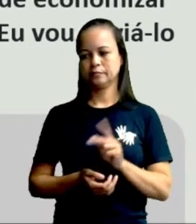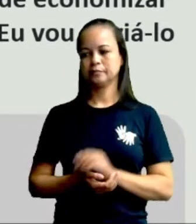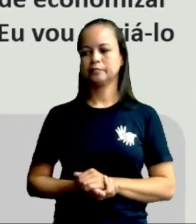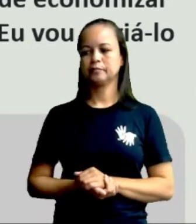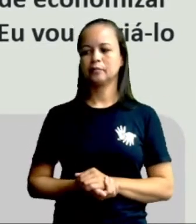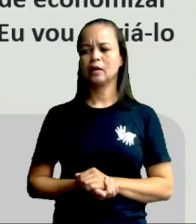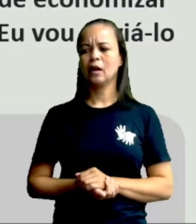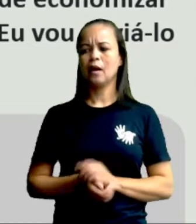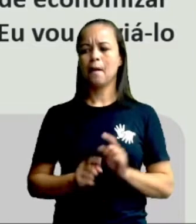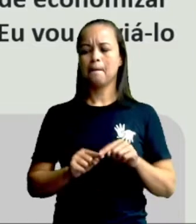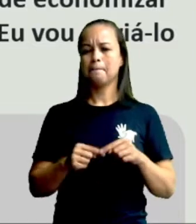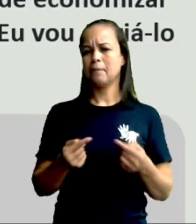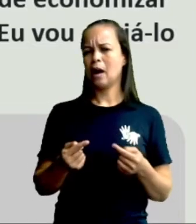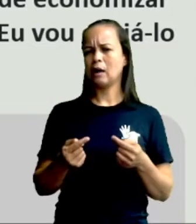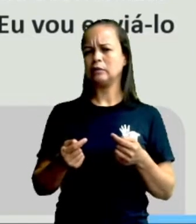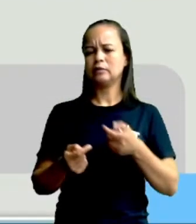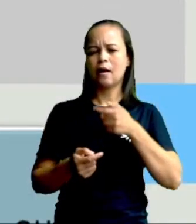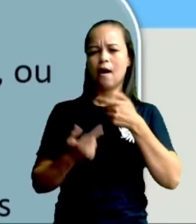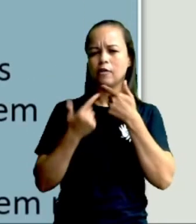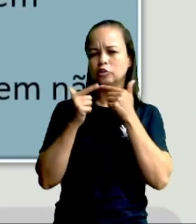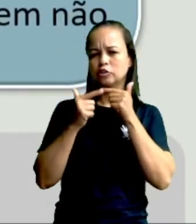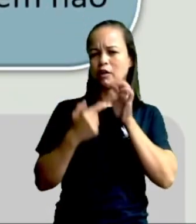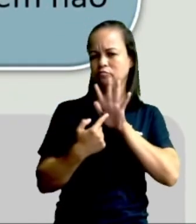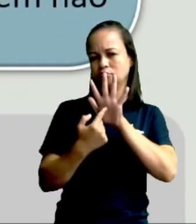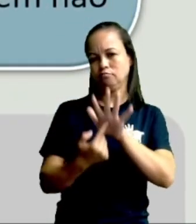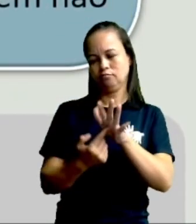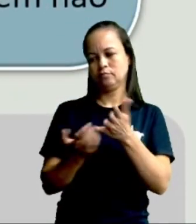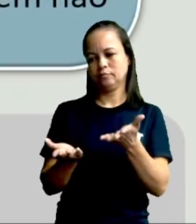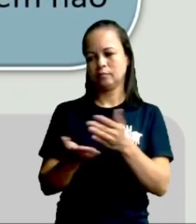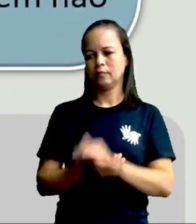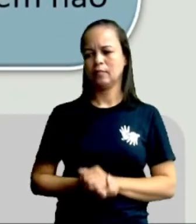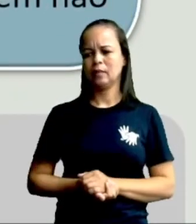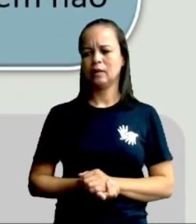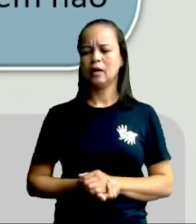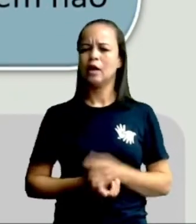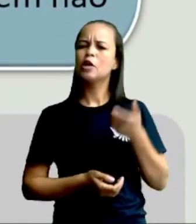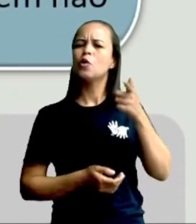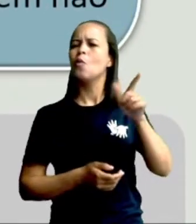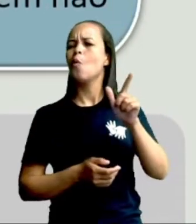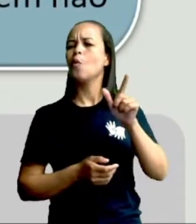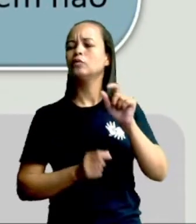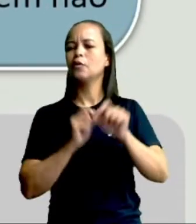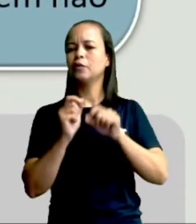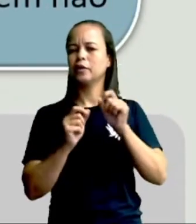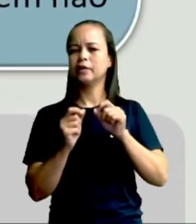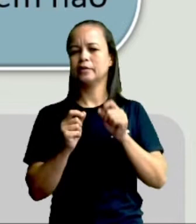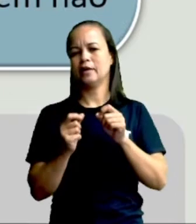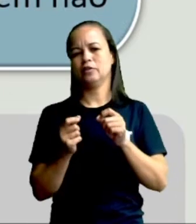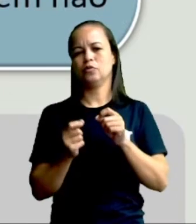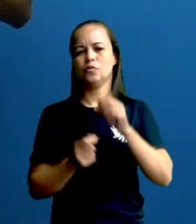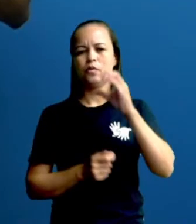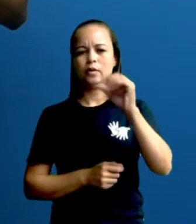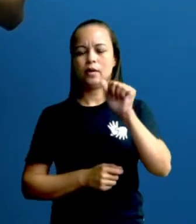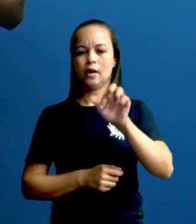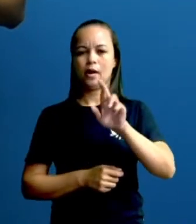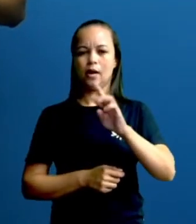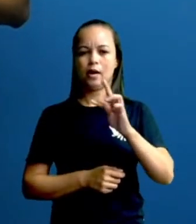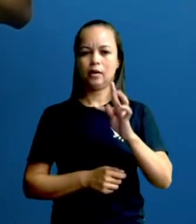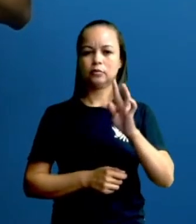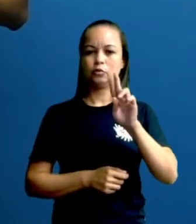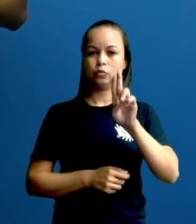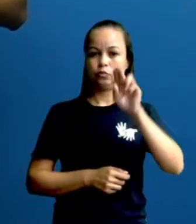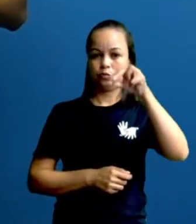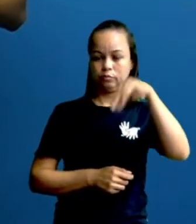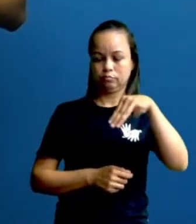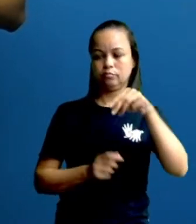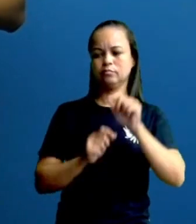Agora, gente, a charge está aí. E a próxima? O que é que diz? O cartoon. Gente, ponto.